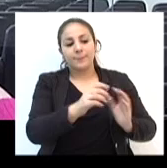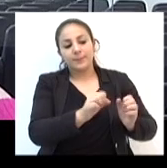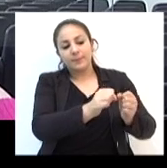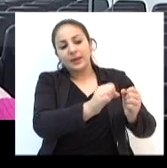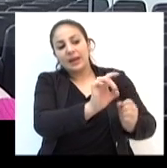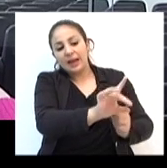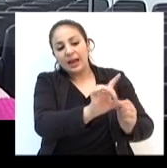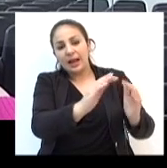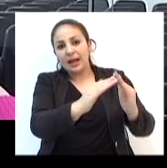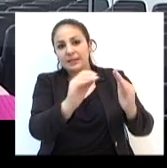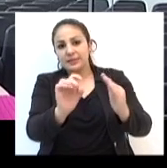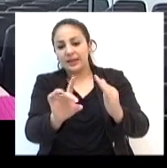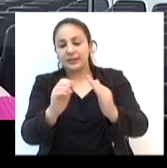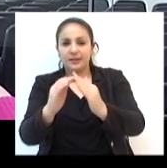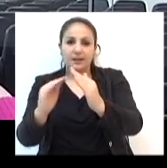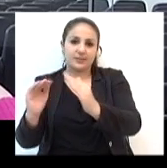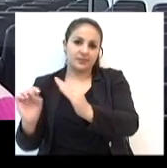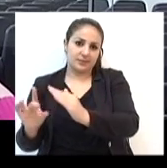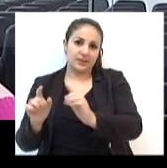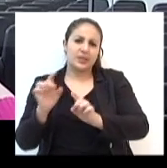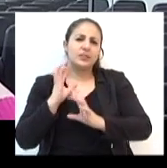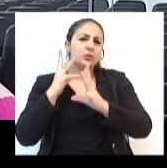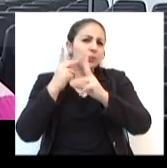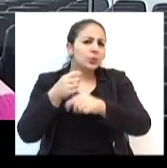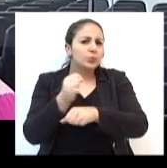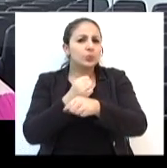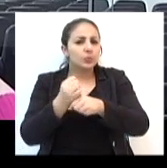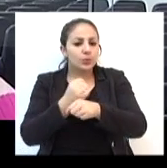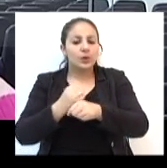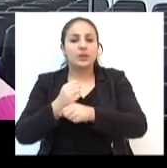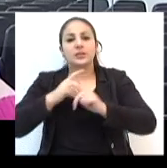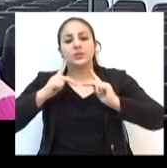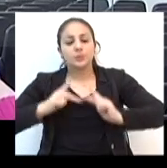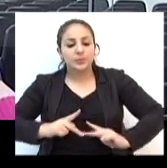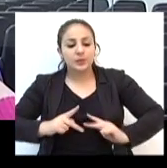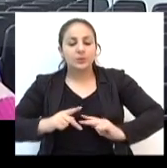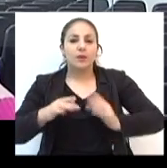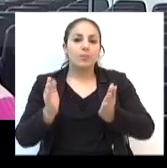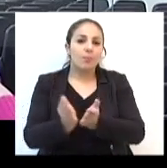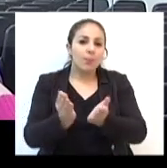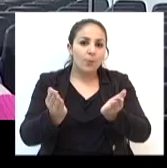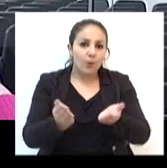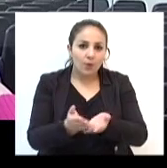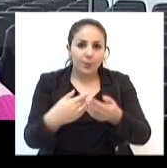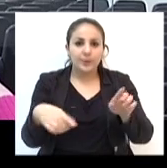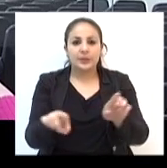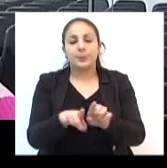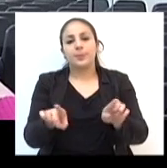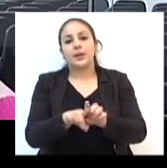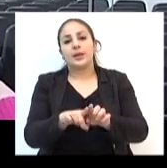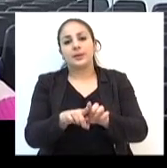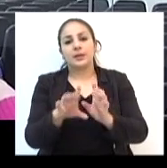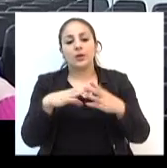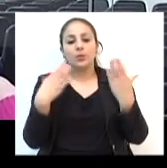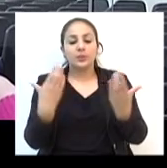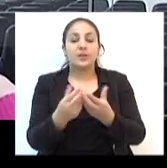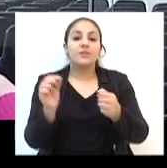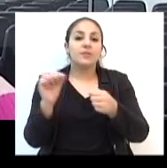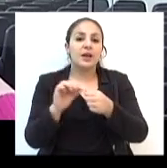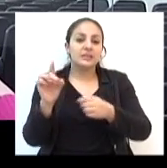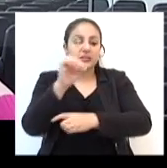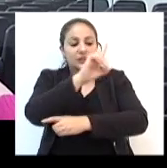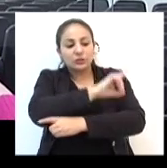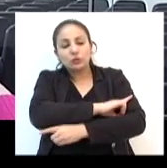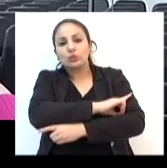desenvolvido por um grupo todo ano, a qual pegam crianças e crianças carentes da comunidade e fazem com que, no dia do Natal,